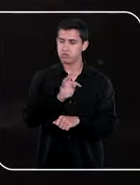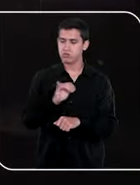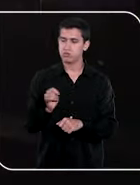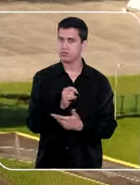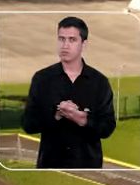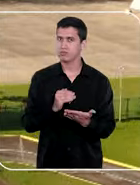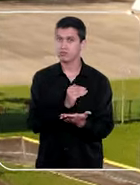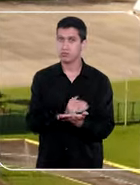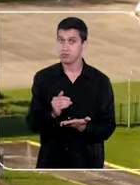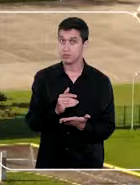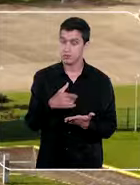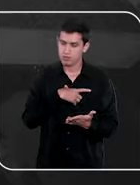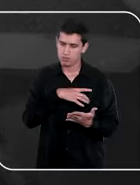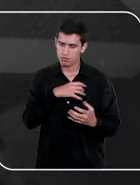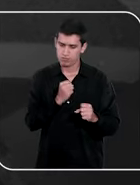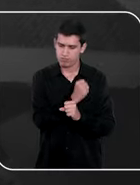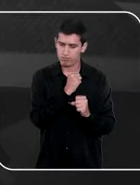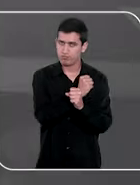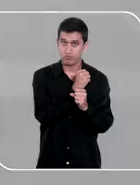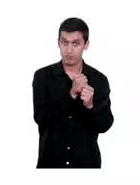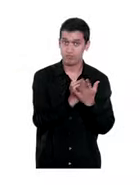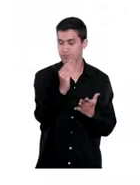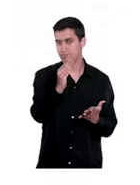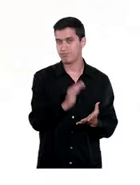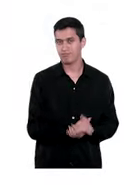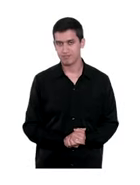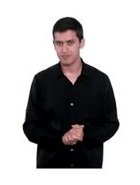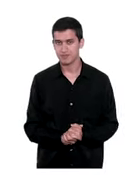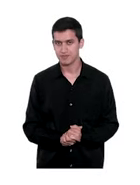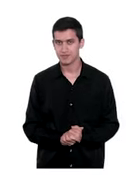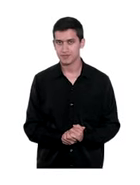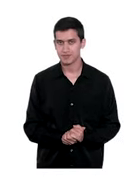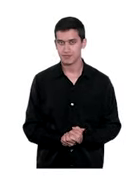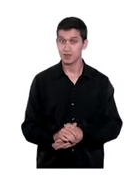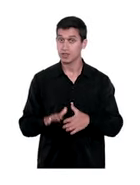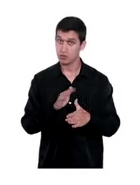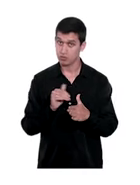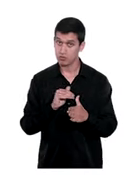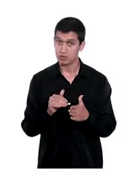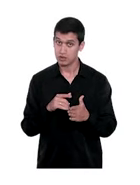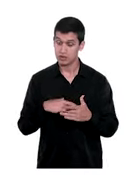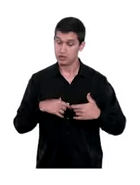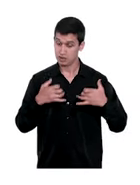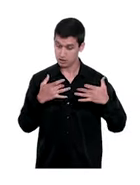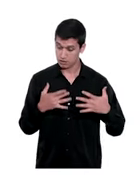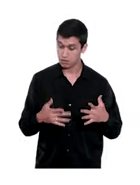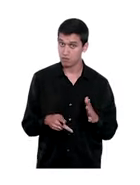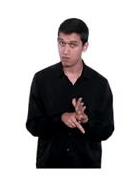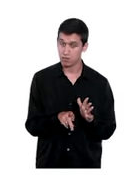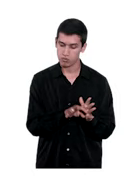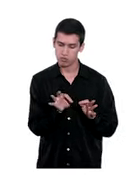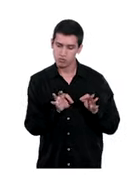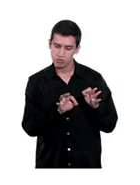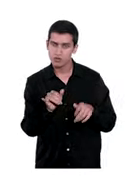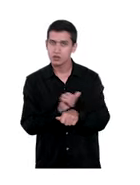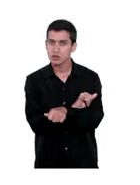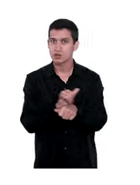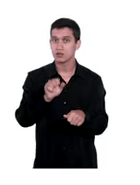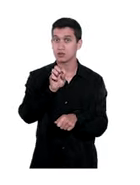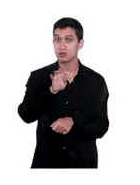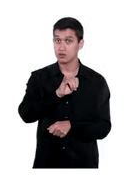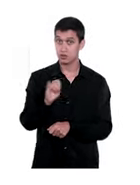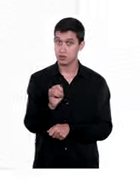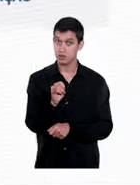começou a ser construído. As orientações descritas no plano estratégico do